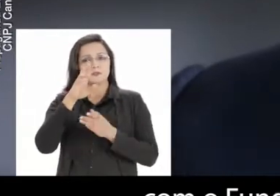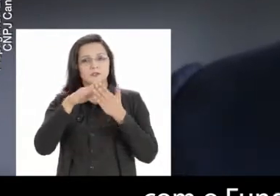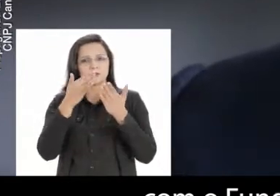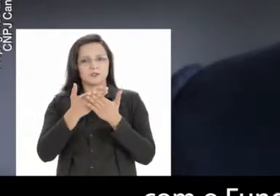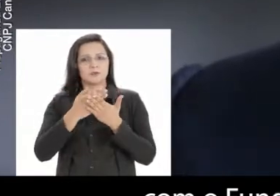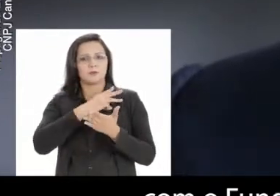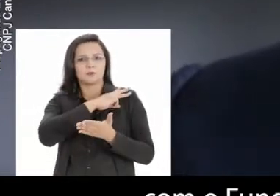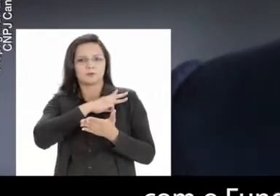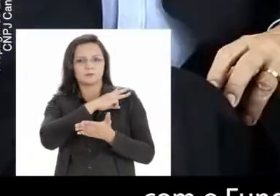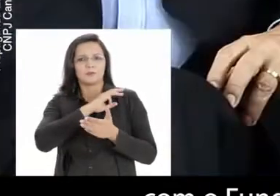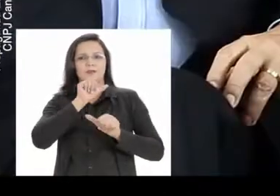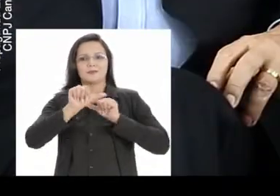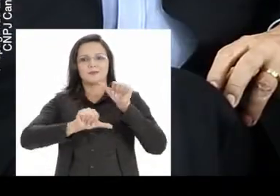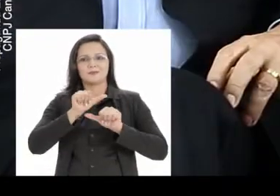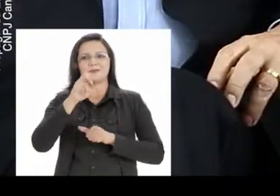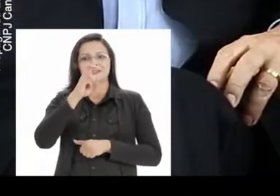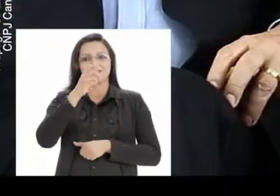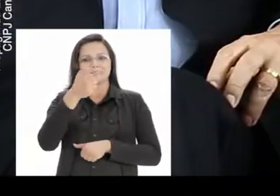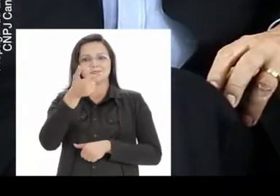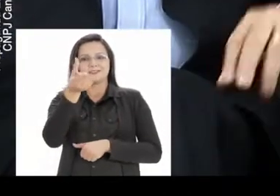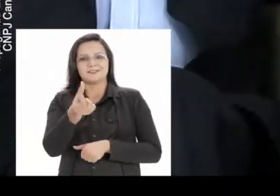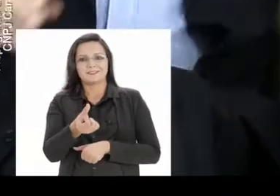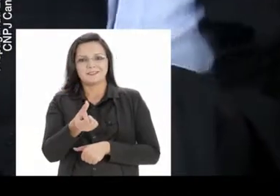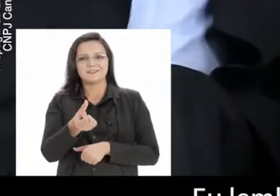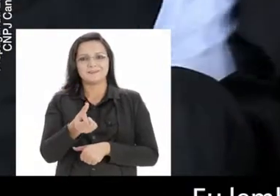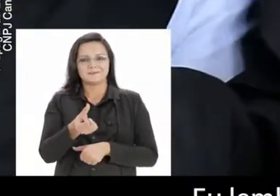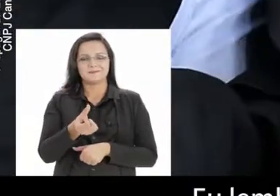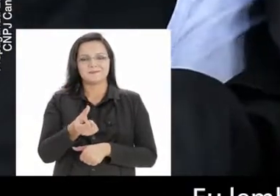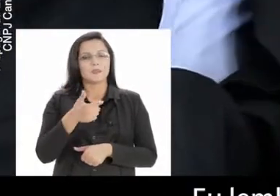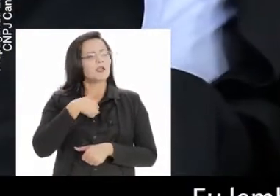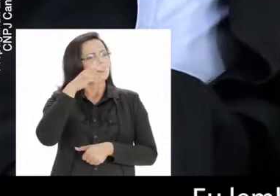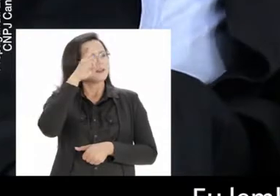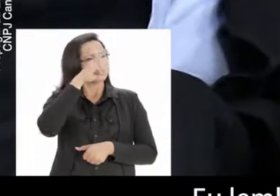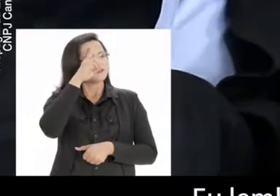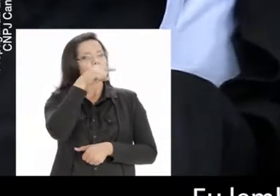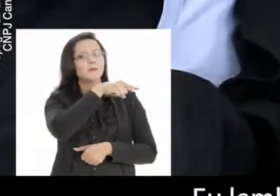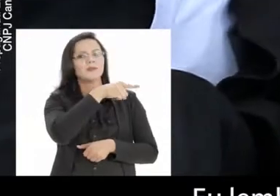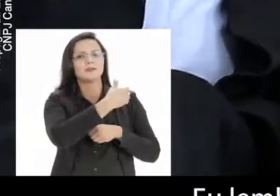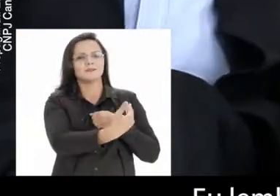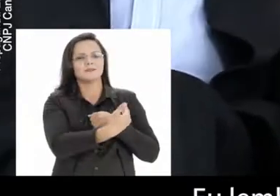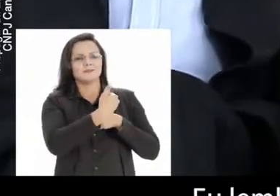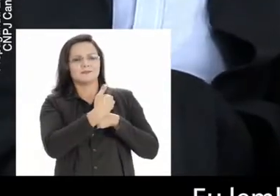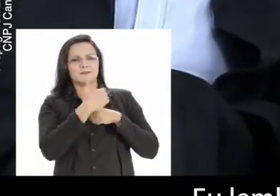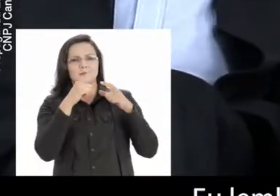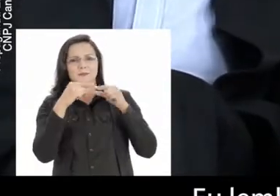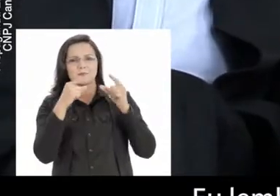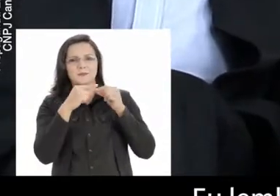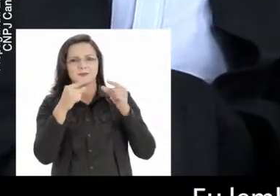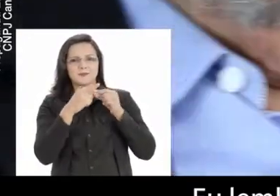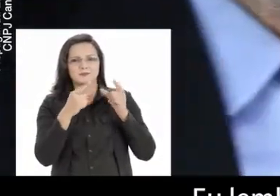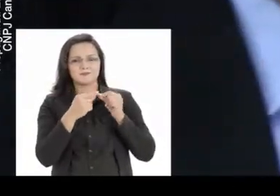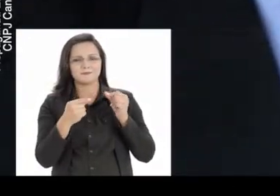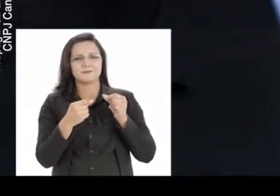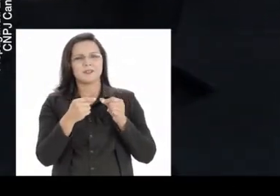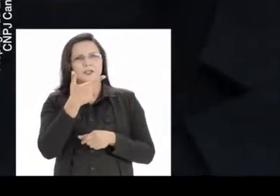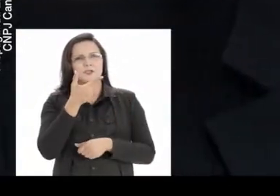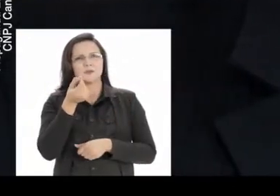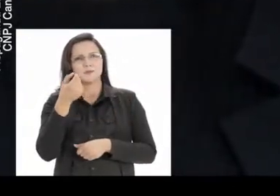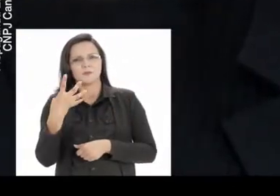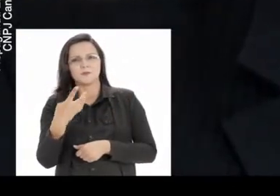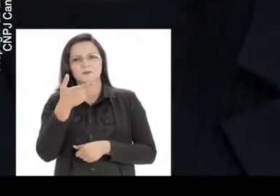escolas de ensino médio, foi para 526 no nosso governo. Eu lembro quando ele chegava no meu gabinete, em